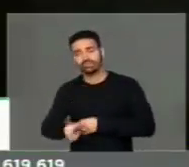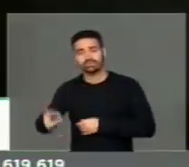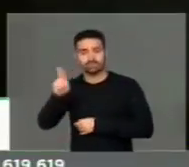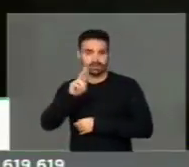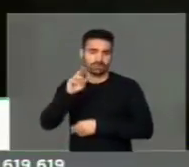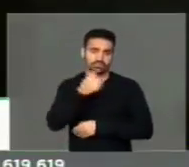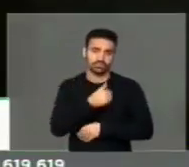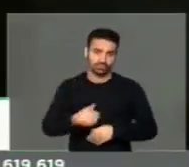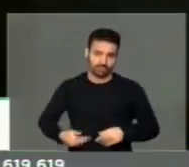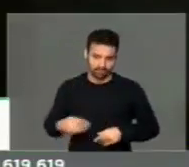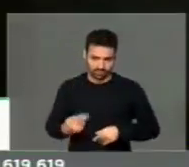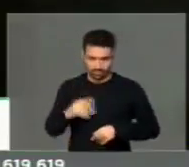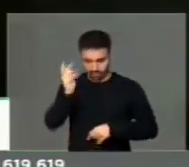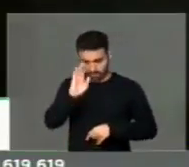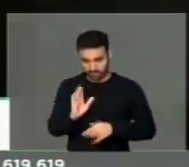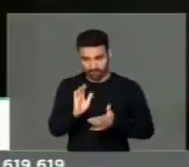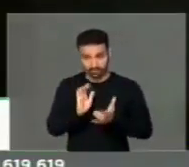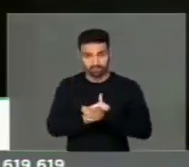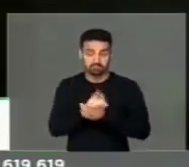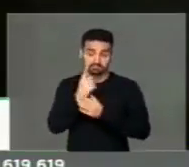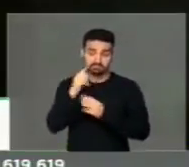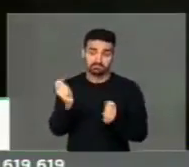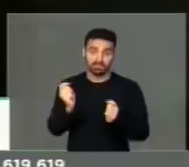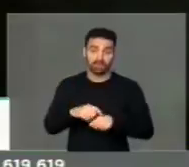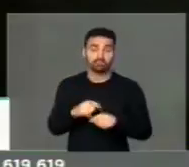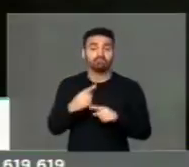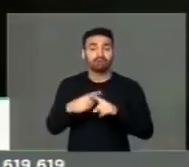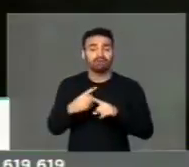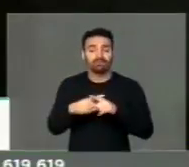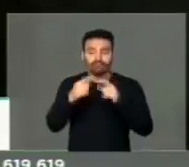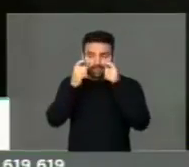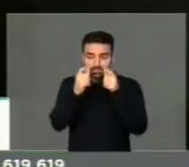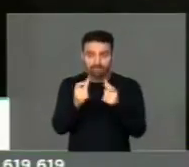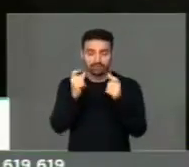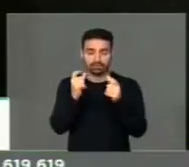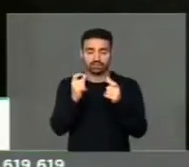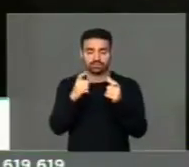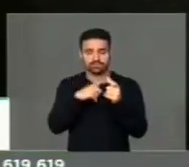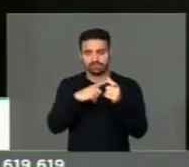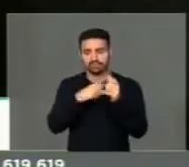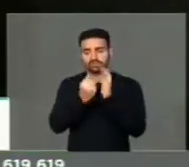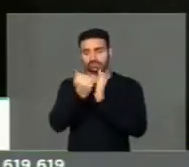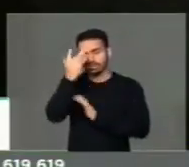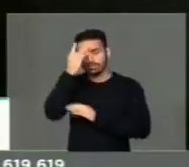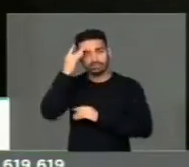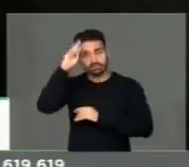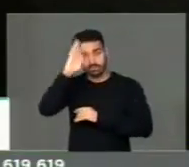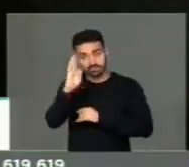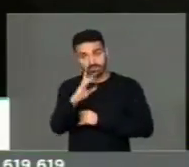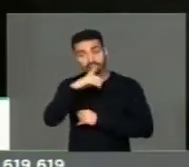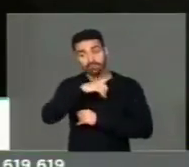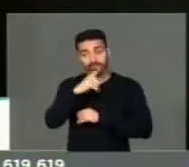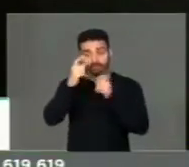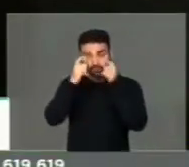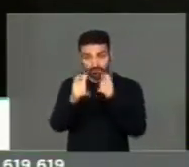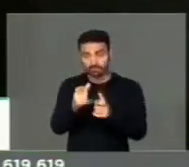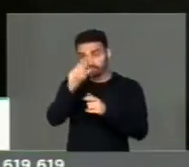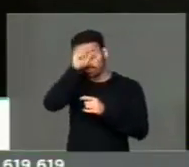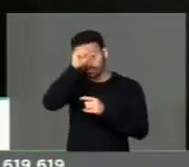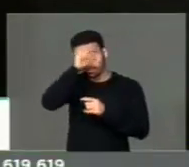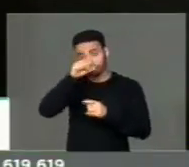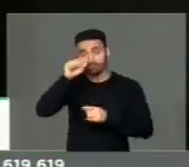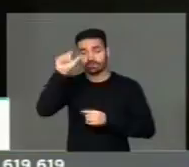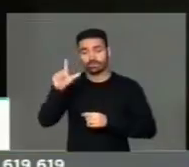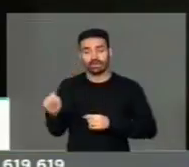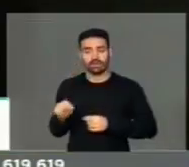Isso justamente justificado no interesse de um grande número de brasileiros tem com a língua italiana. Não